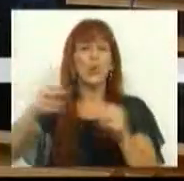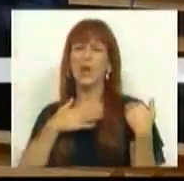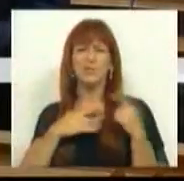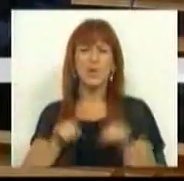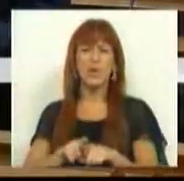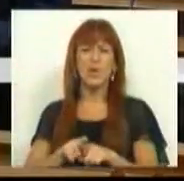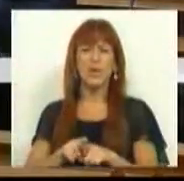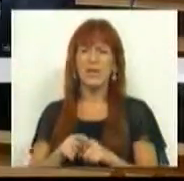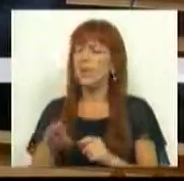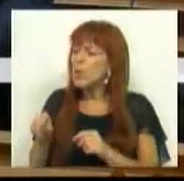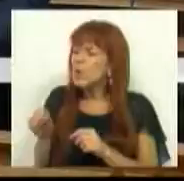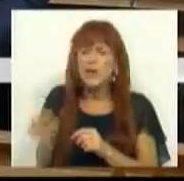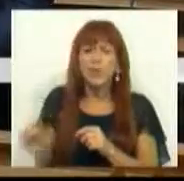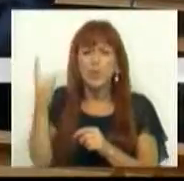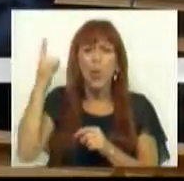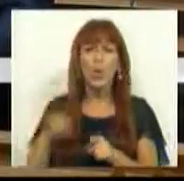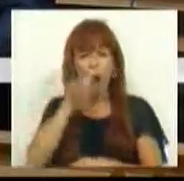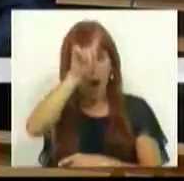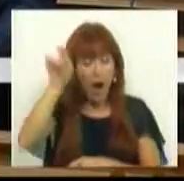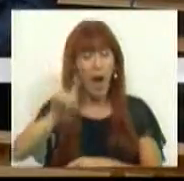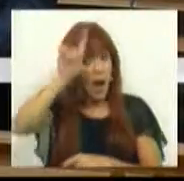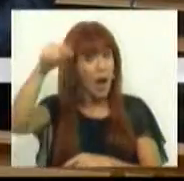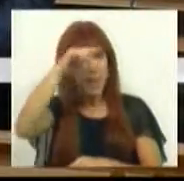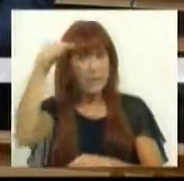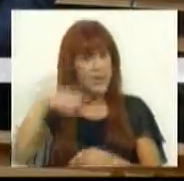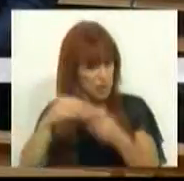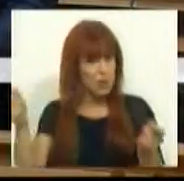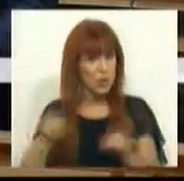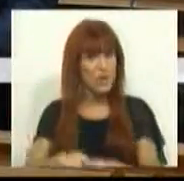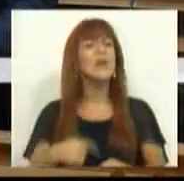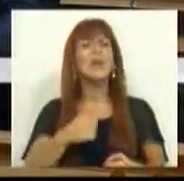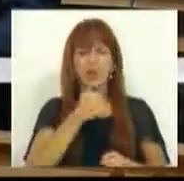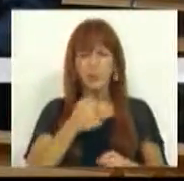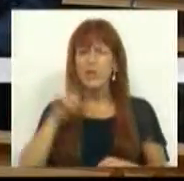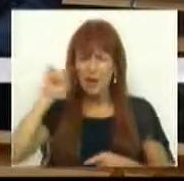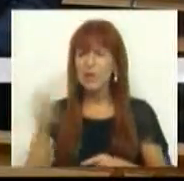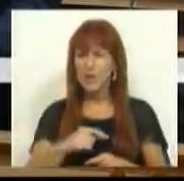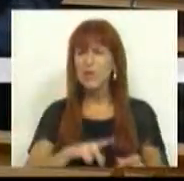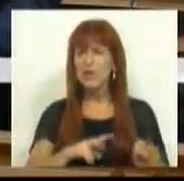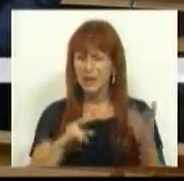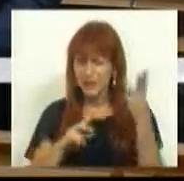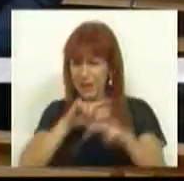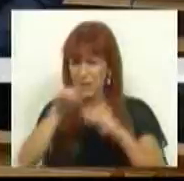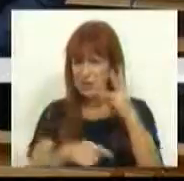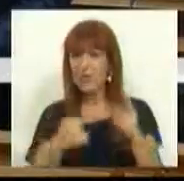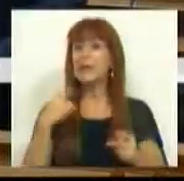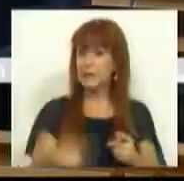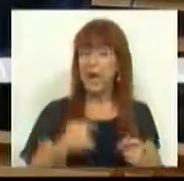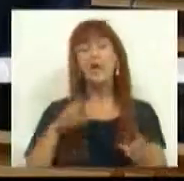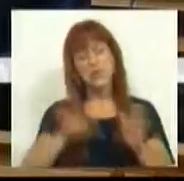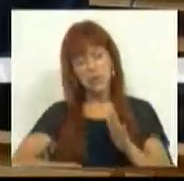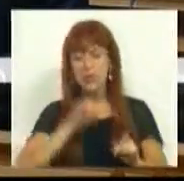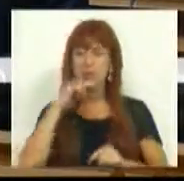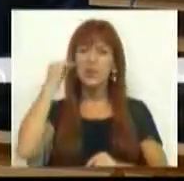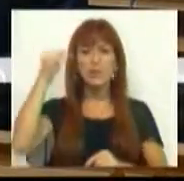competência conselhia. E portanto, há questões que são difíceis de resolver. Está na disposição de rever essas três questões, estamos em